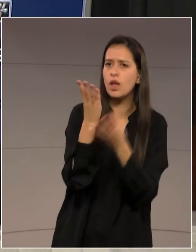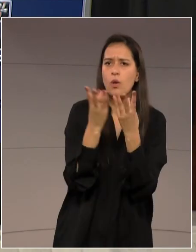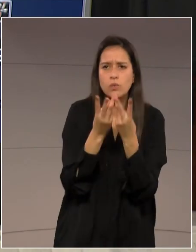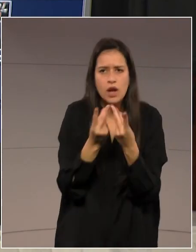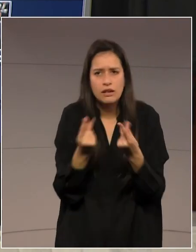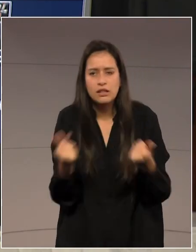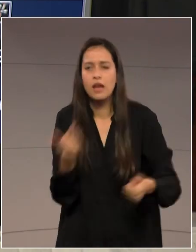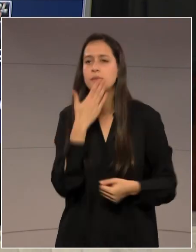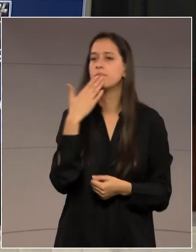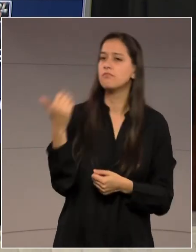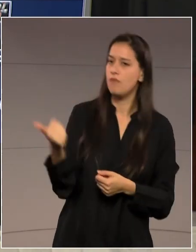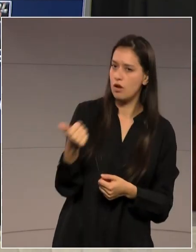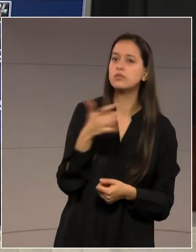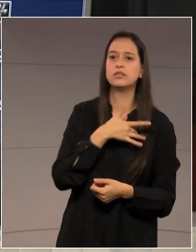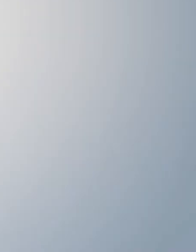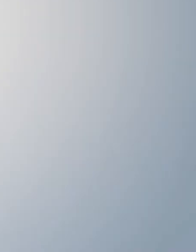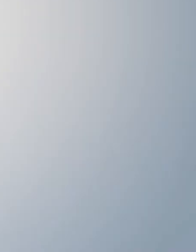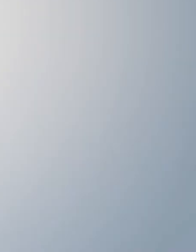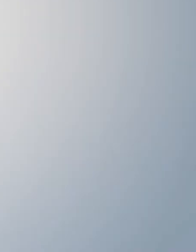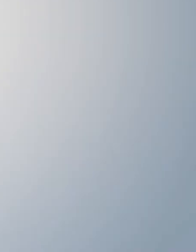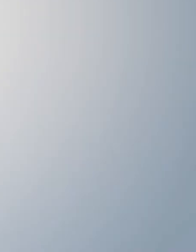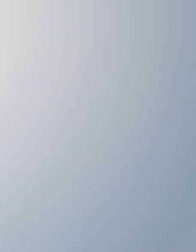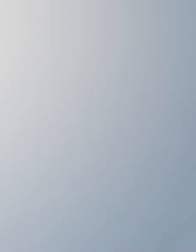atendimento à saúde do servidor do Estado do Paraná.